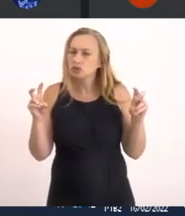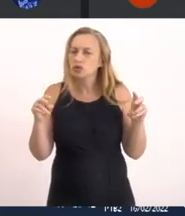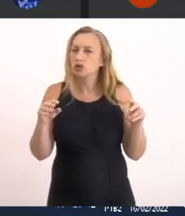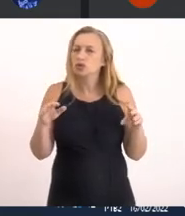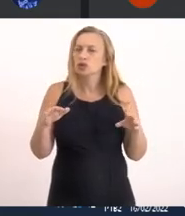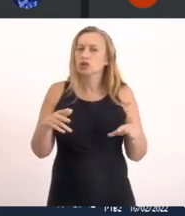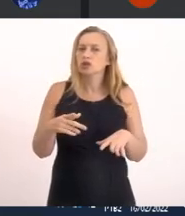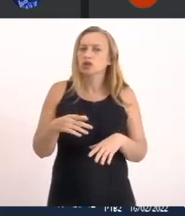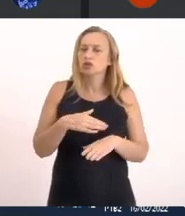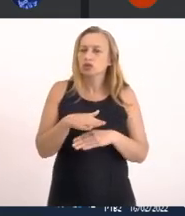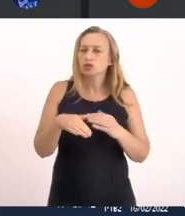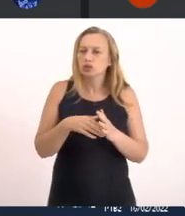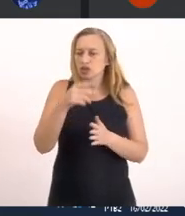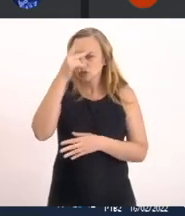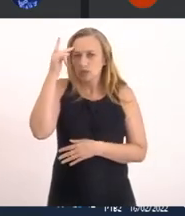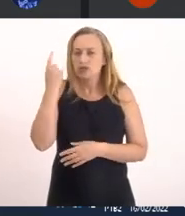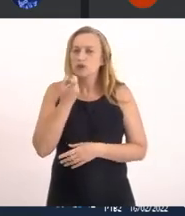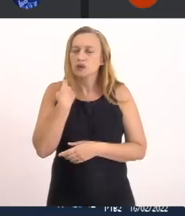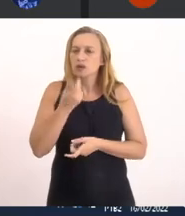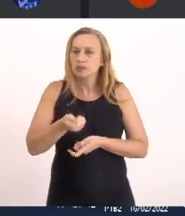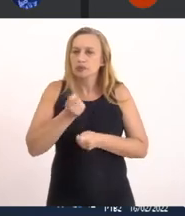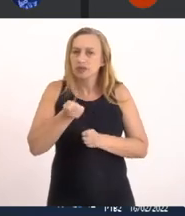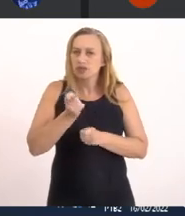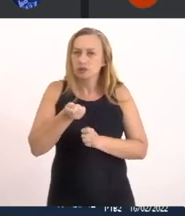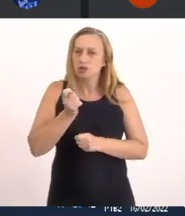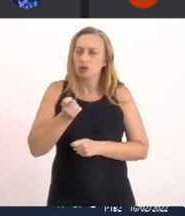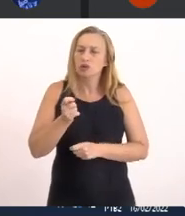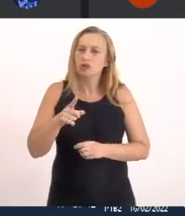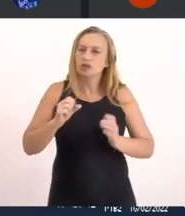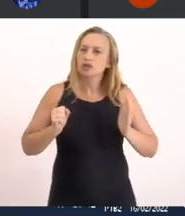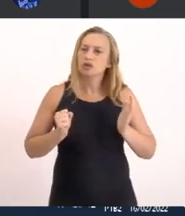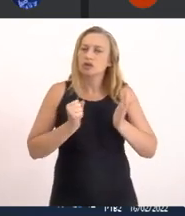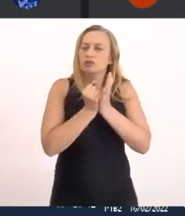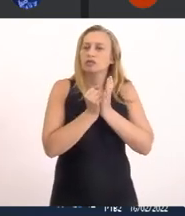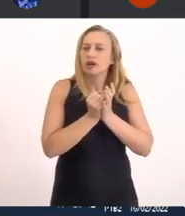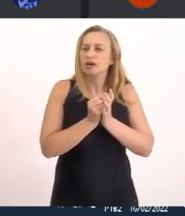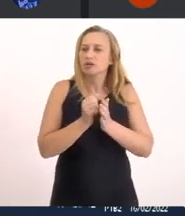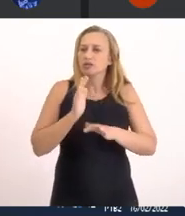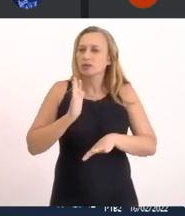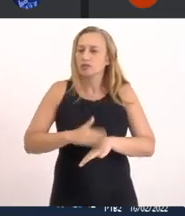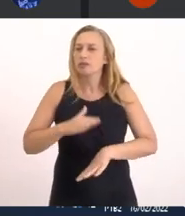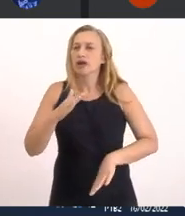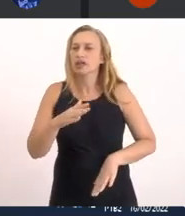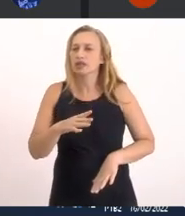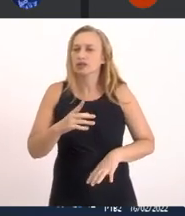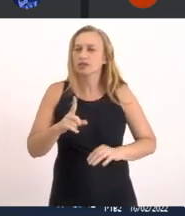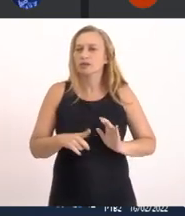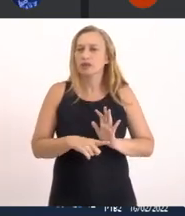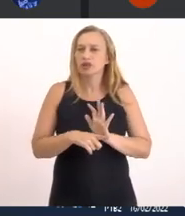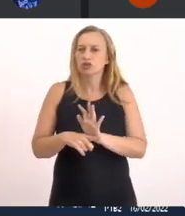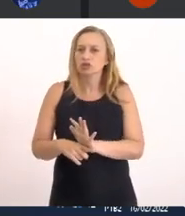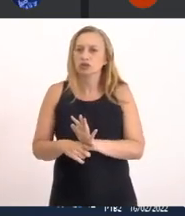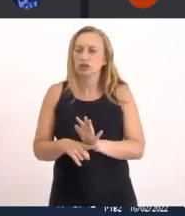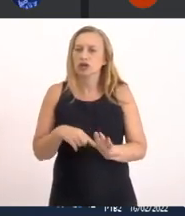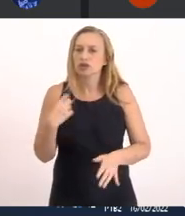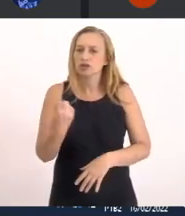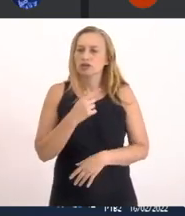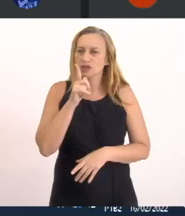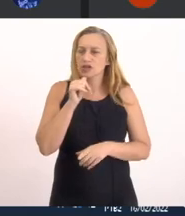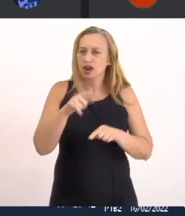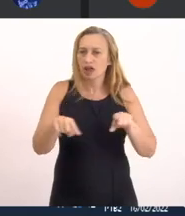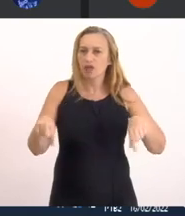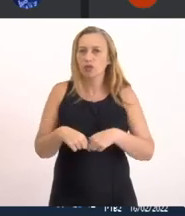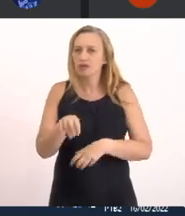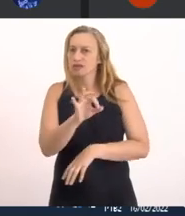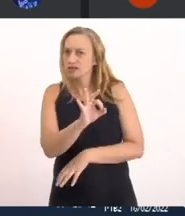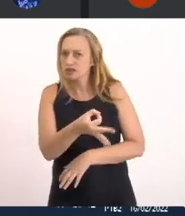nossos pescadores Esse É o impacto Maior Em benefício Para a nossa Evidente